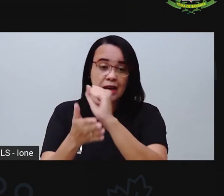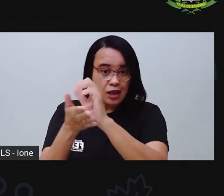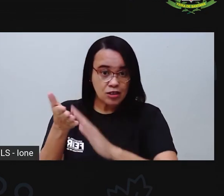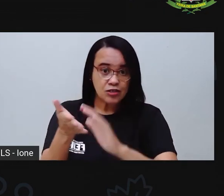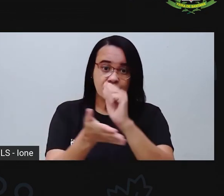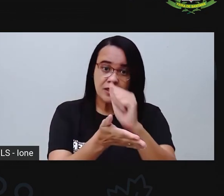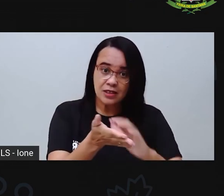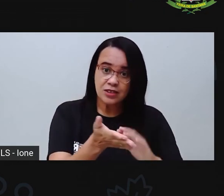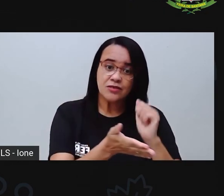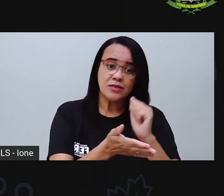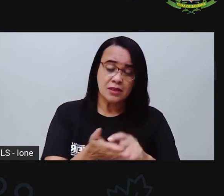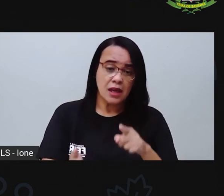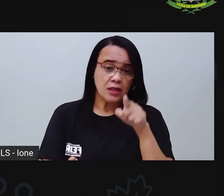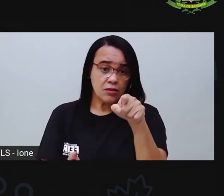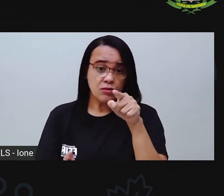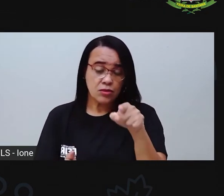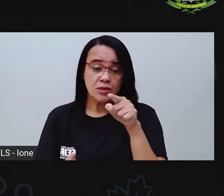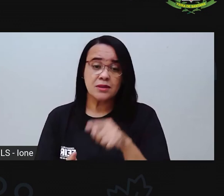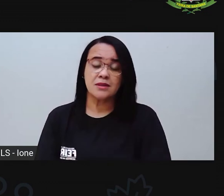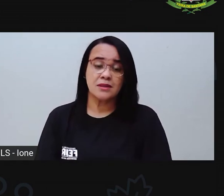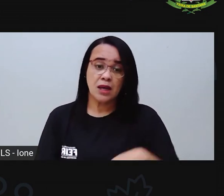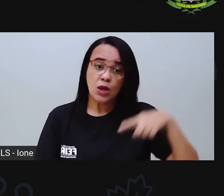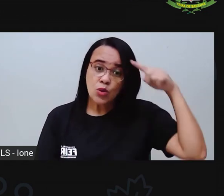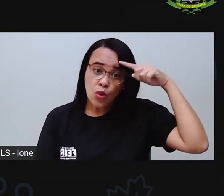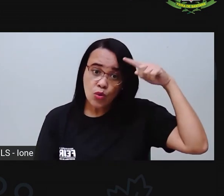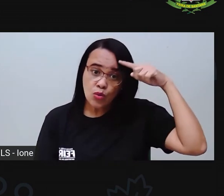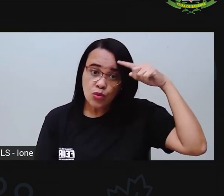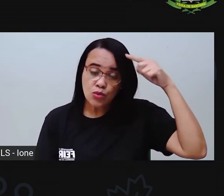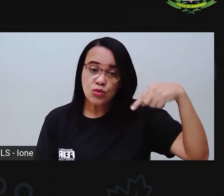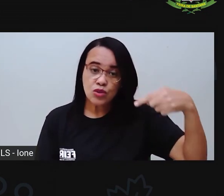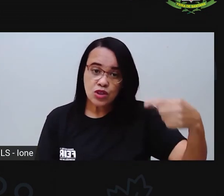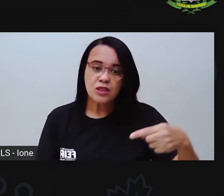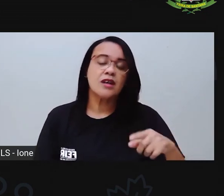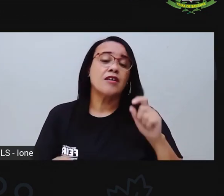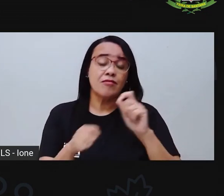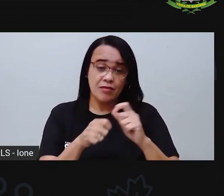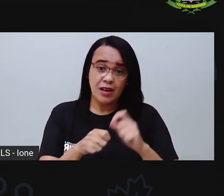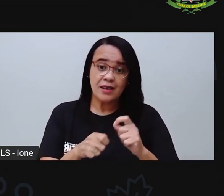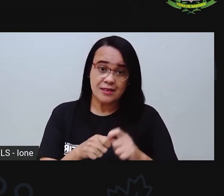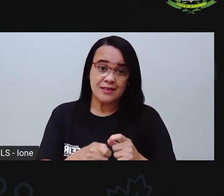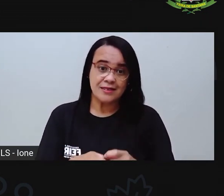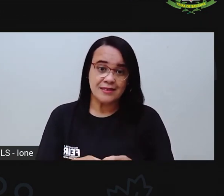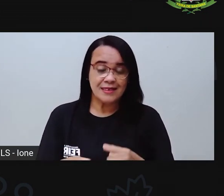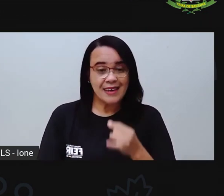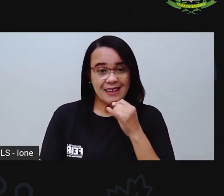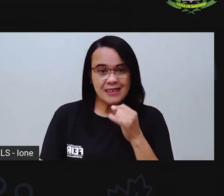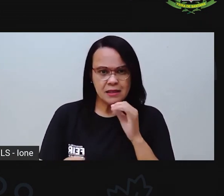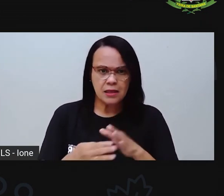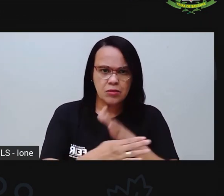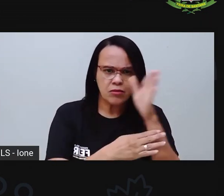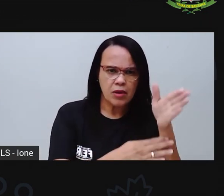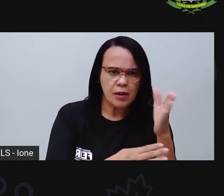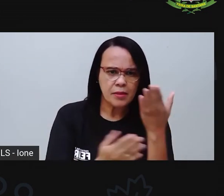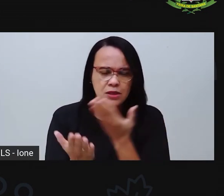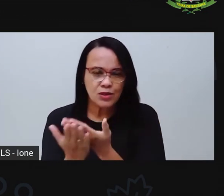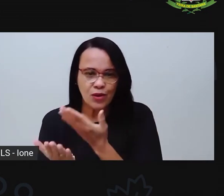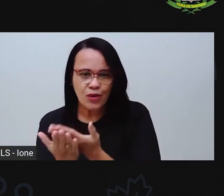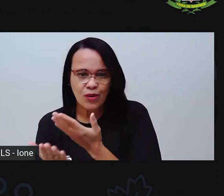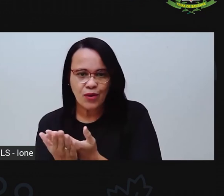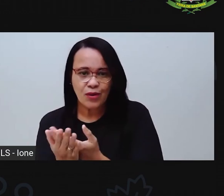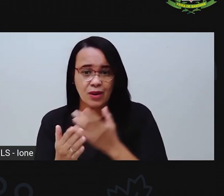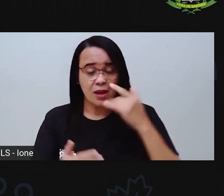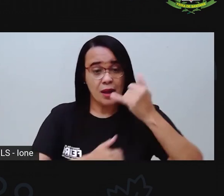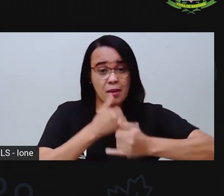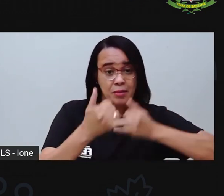pra escola, ó, brincar, tomar